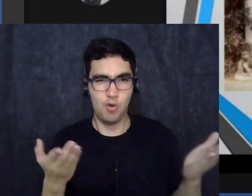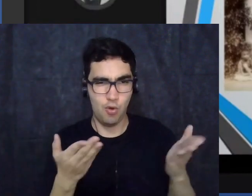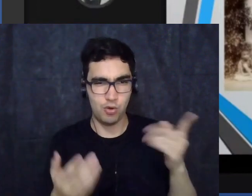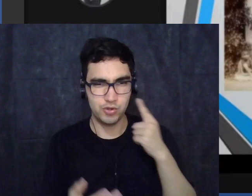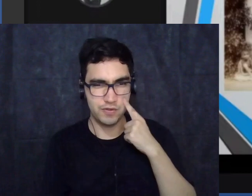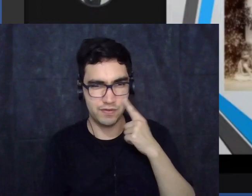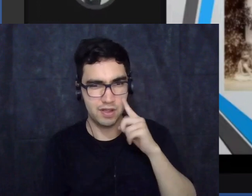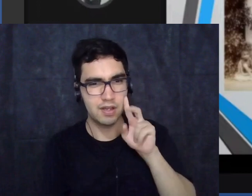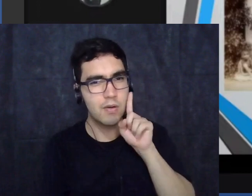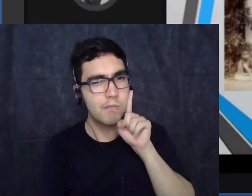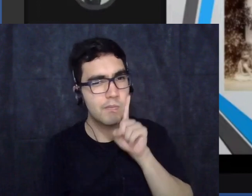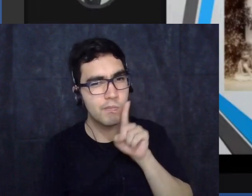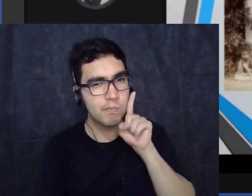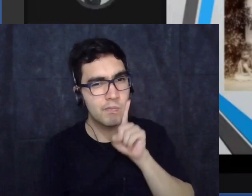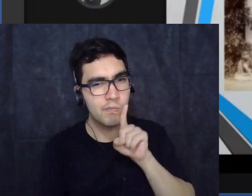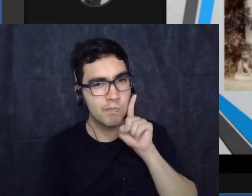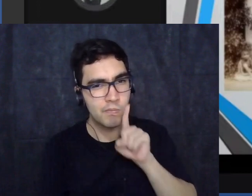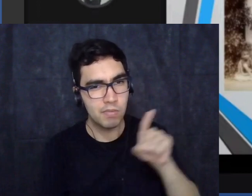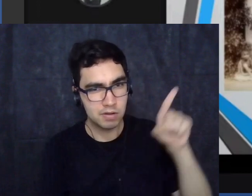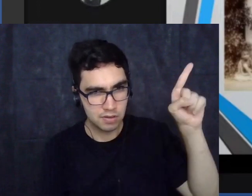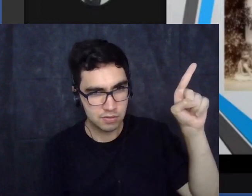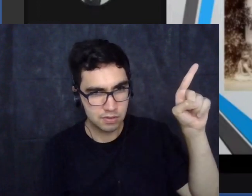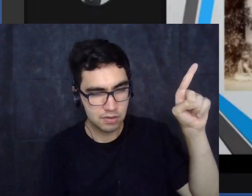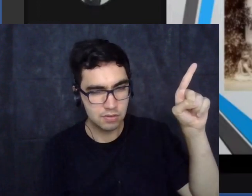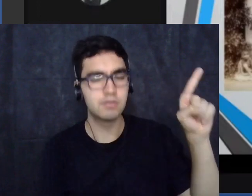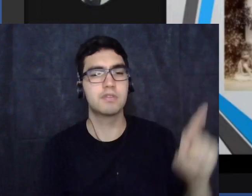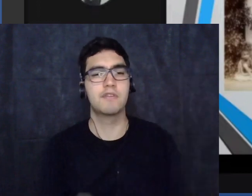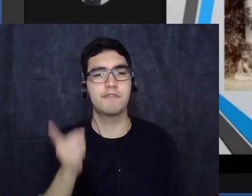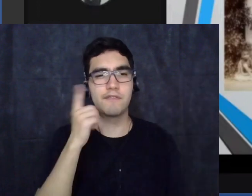nós temos que voltar na história e olha só